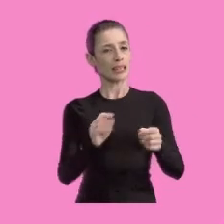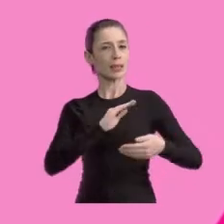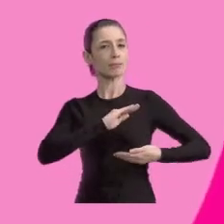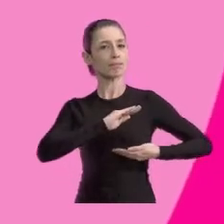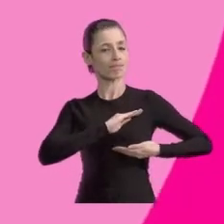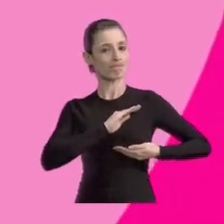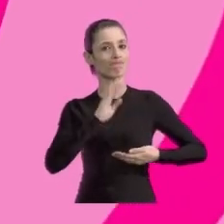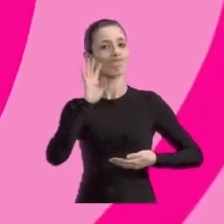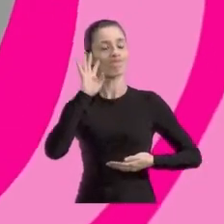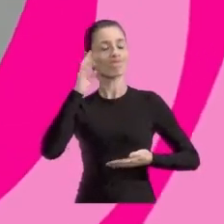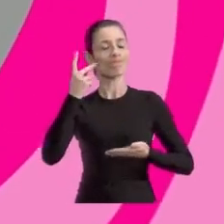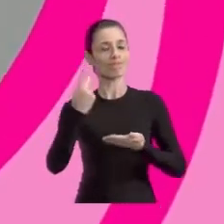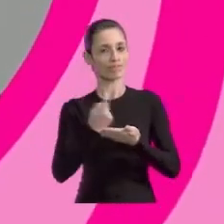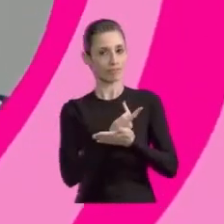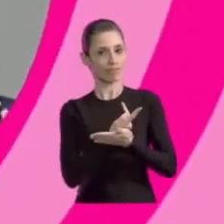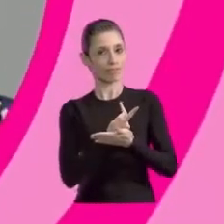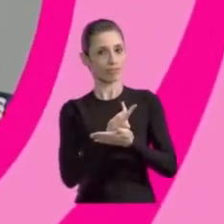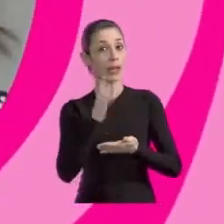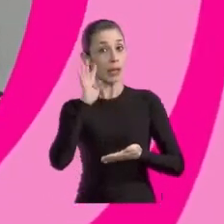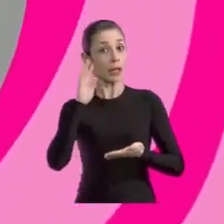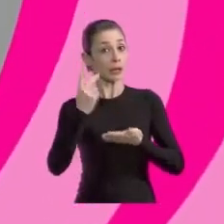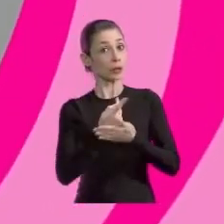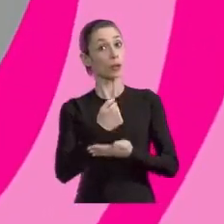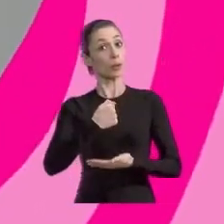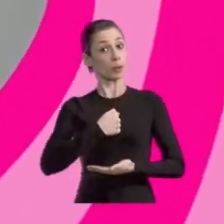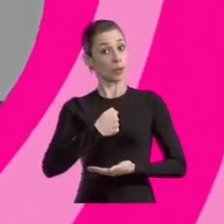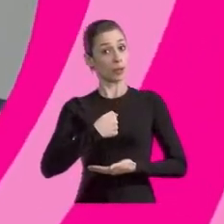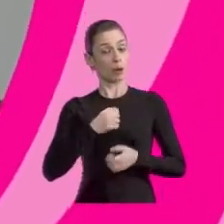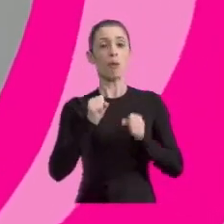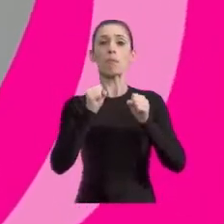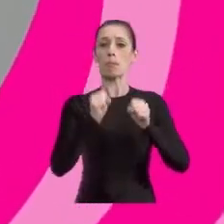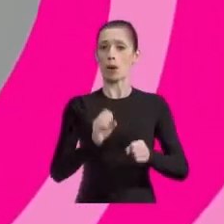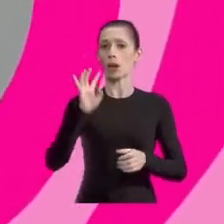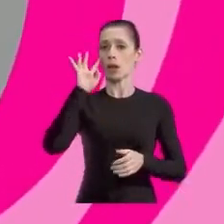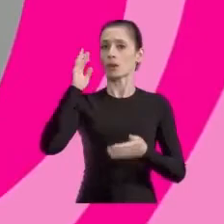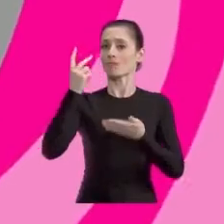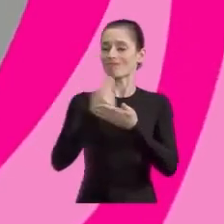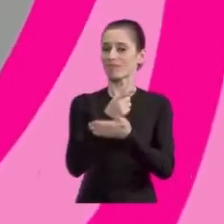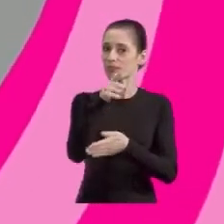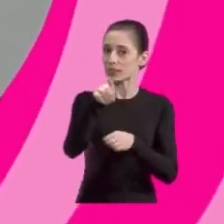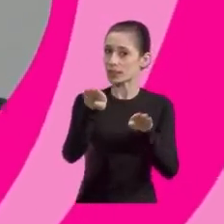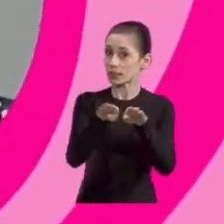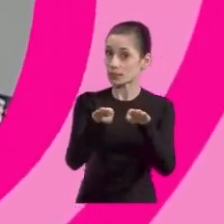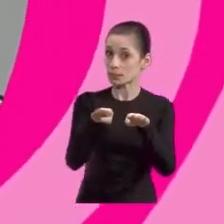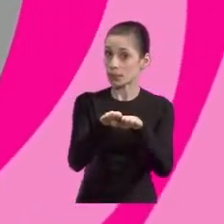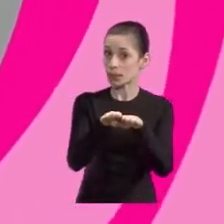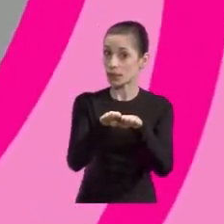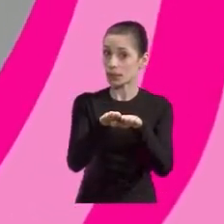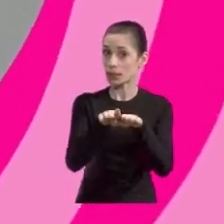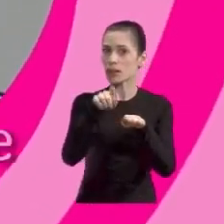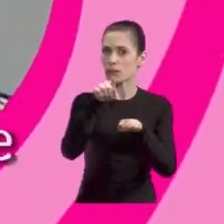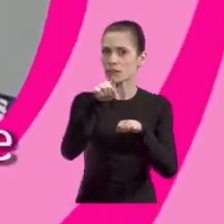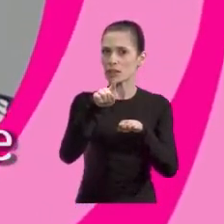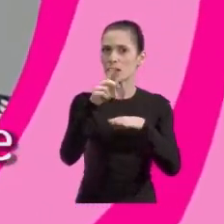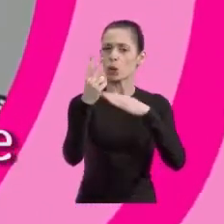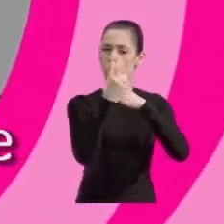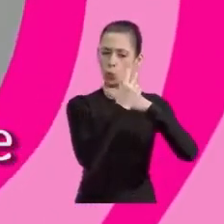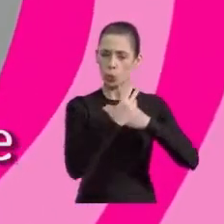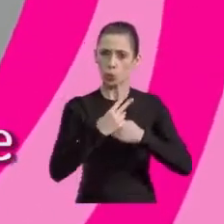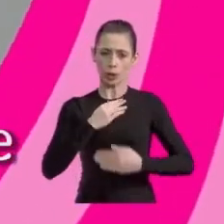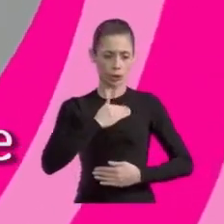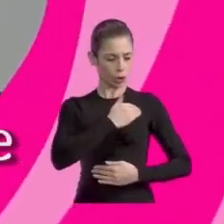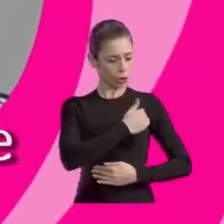Câncer de mama acontece. Aconteceu comigo. E pode acontecer com você também. Fique